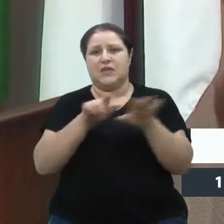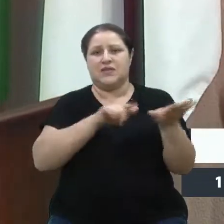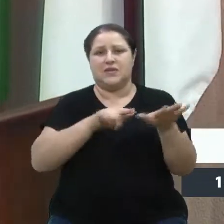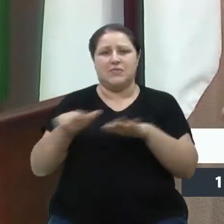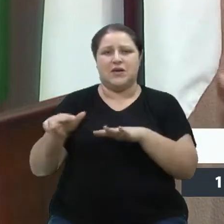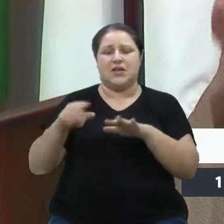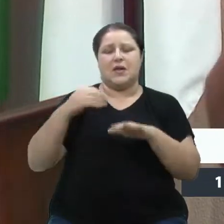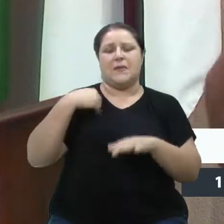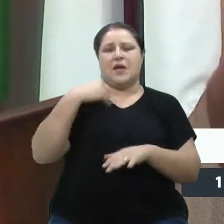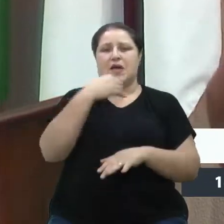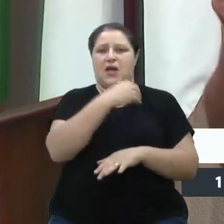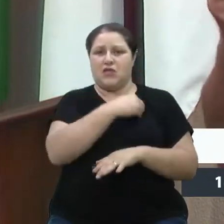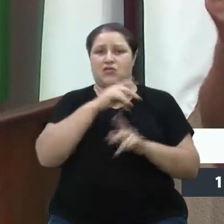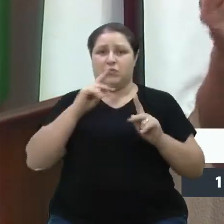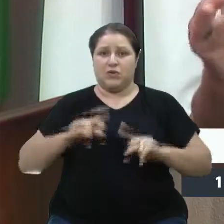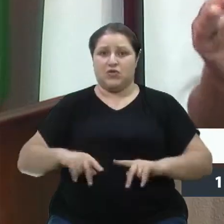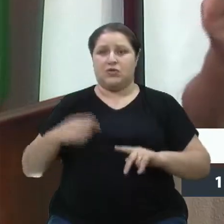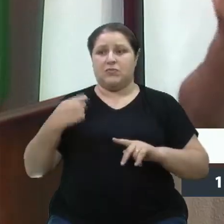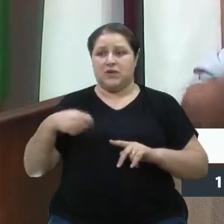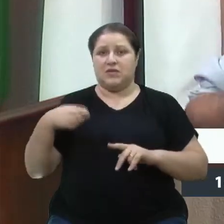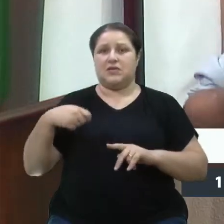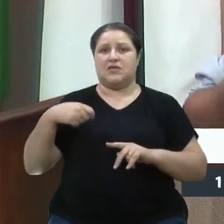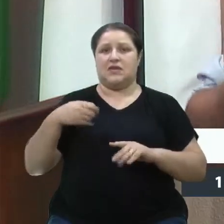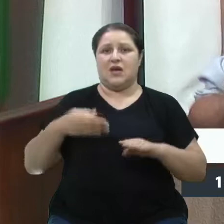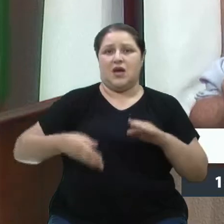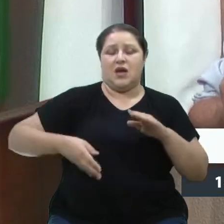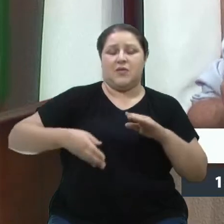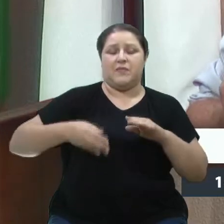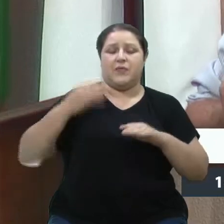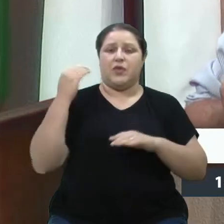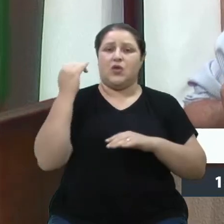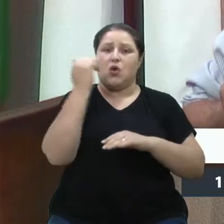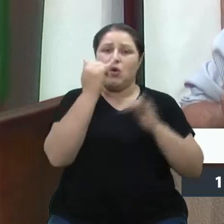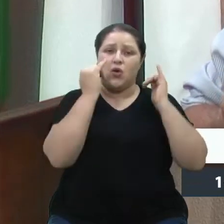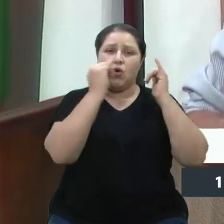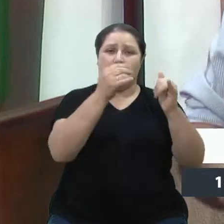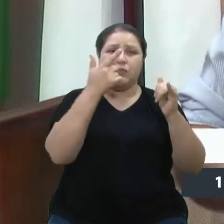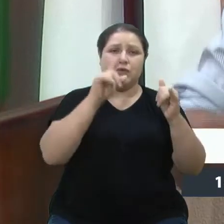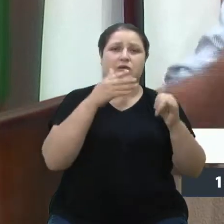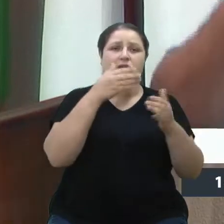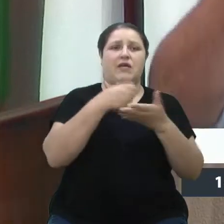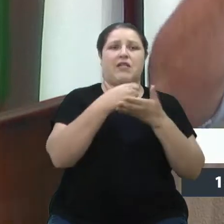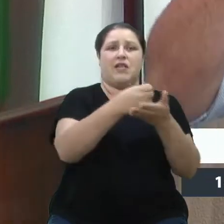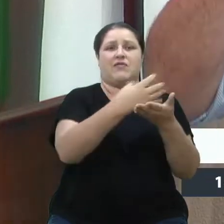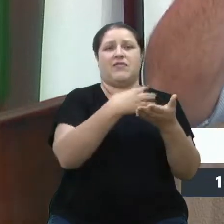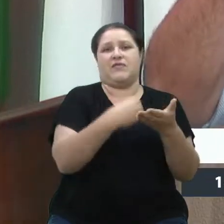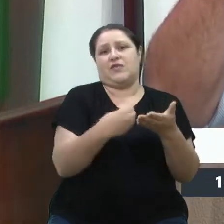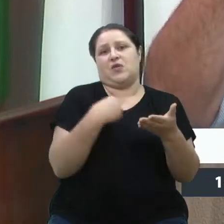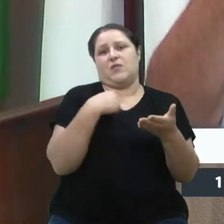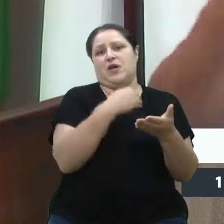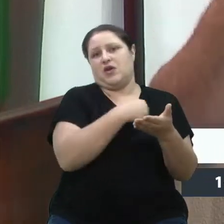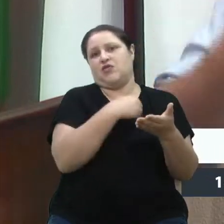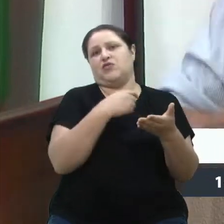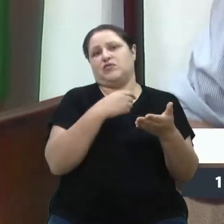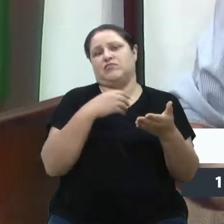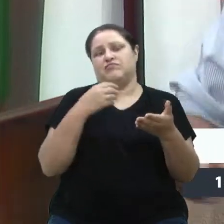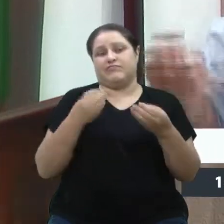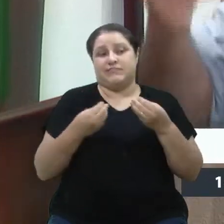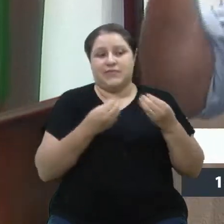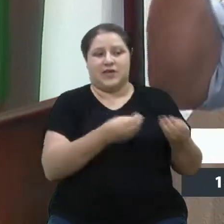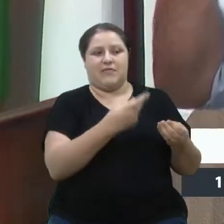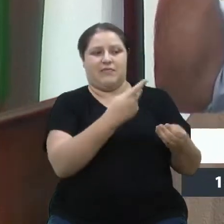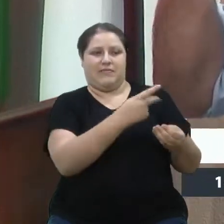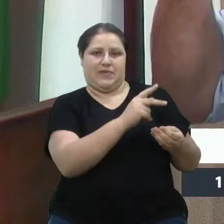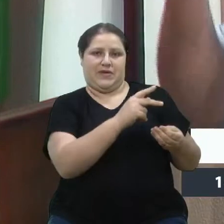favorável. Agora, a três meses, quando voltar para essa casa, eu vou solicitar que a FAS